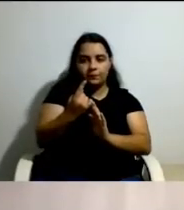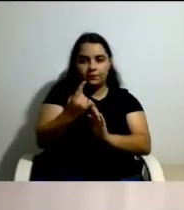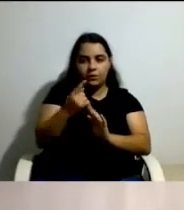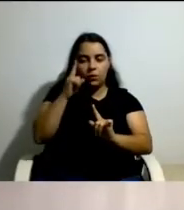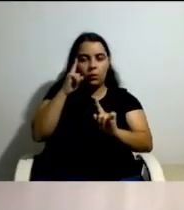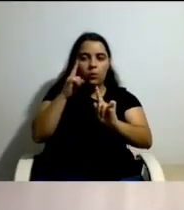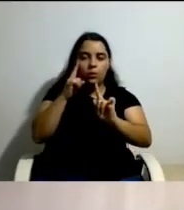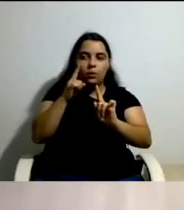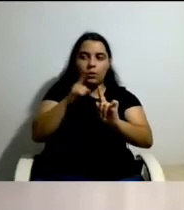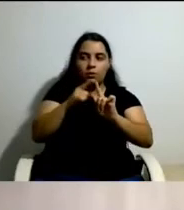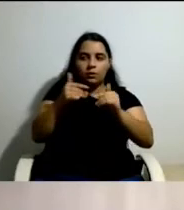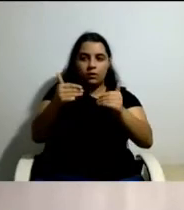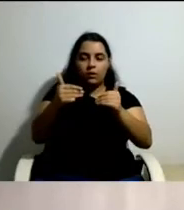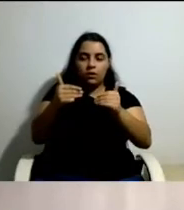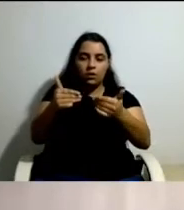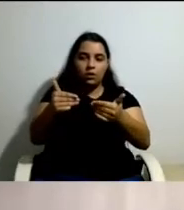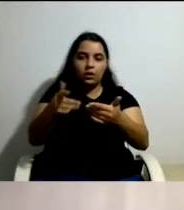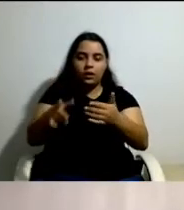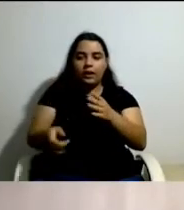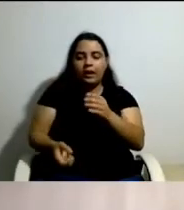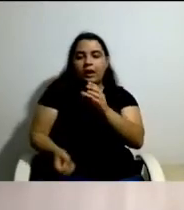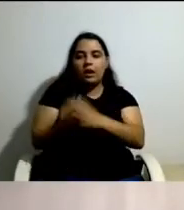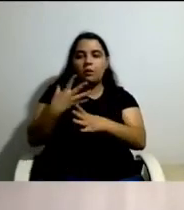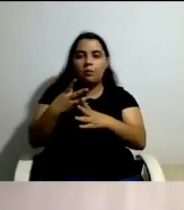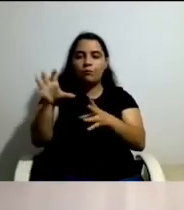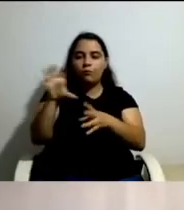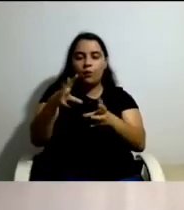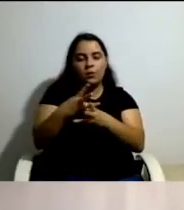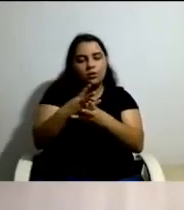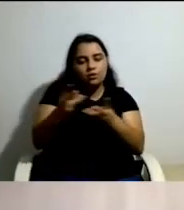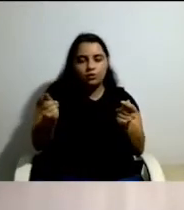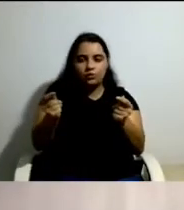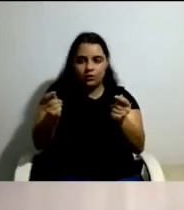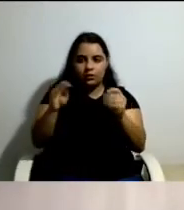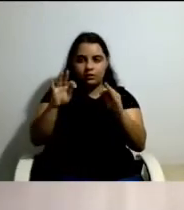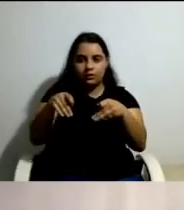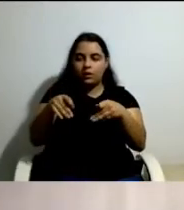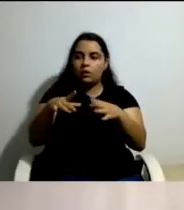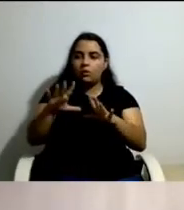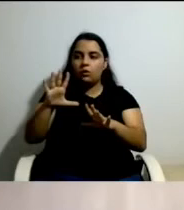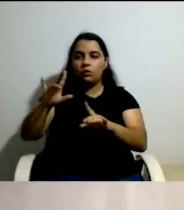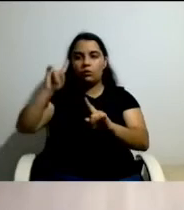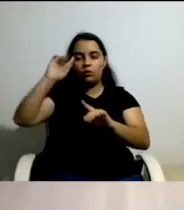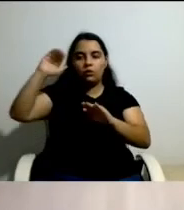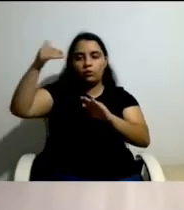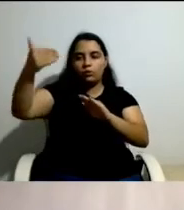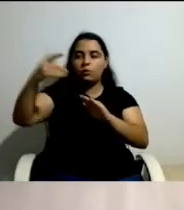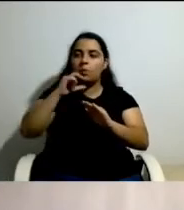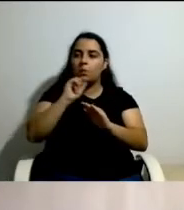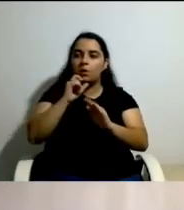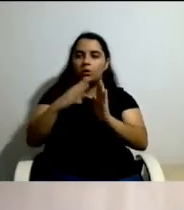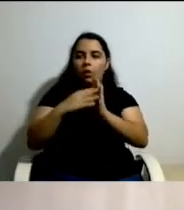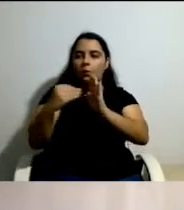sua versão final e para ser replicado e transferido para outros contextos